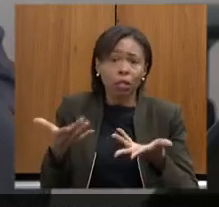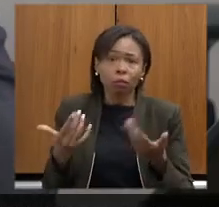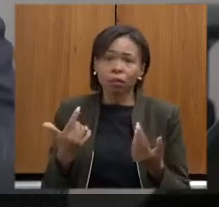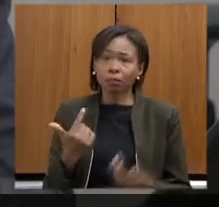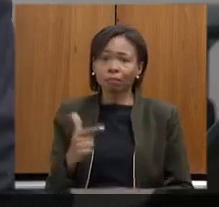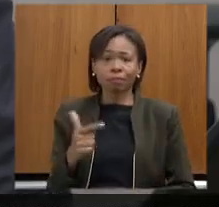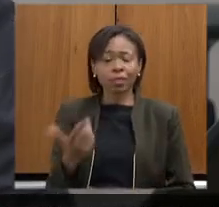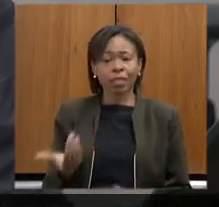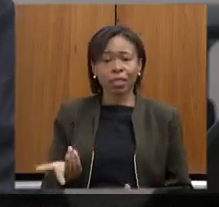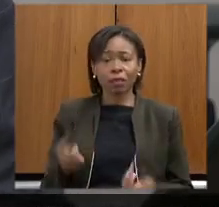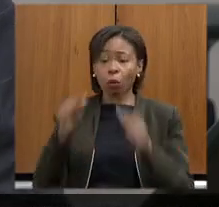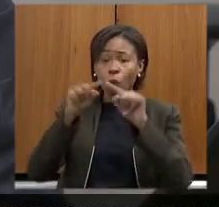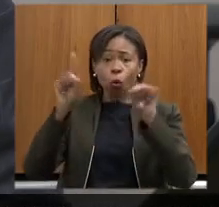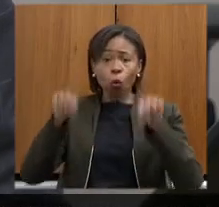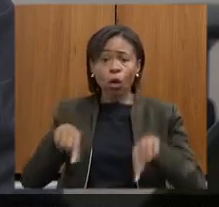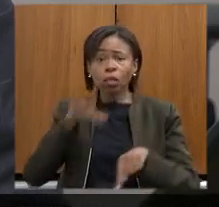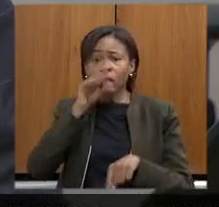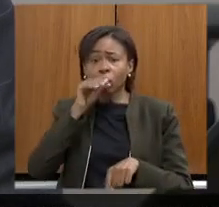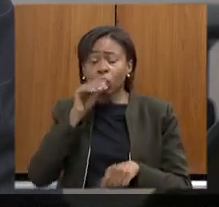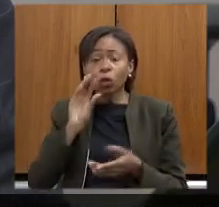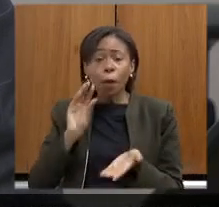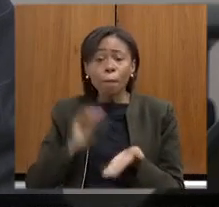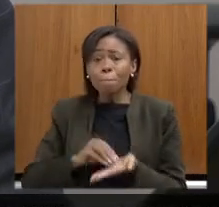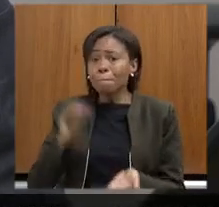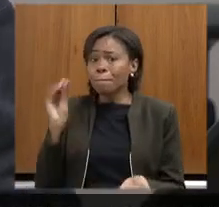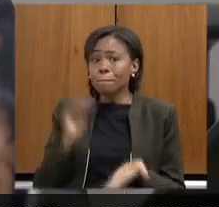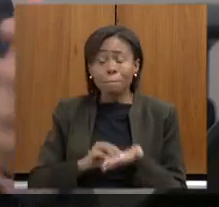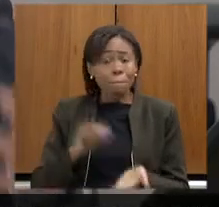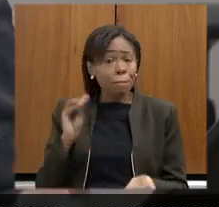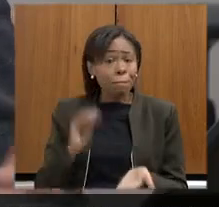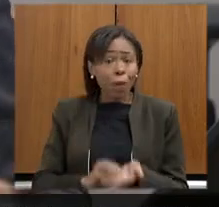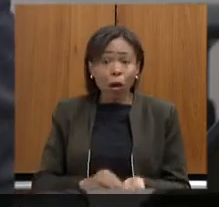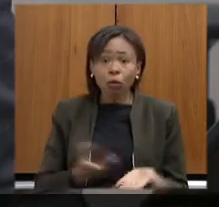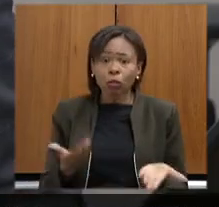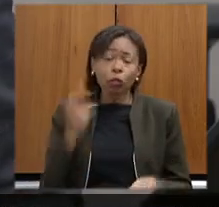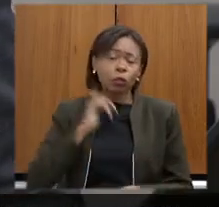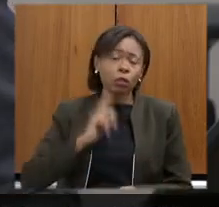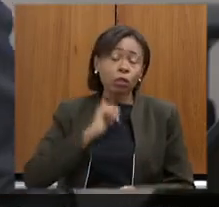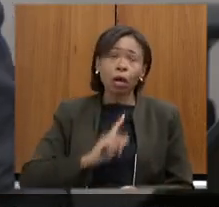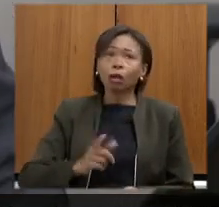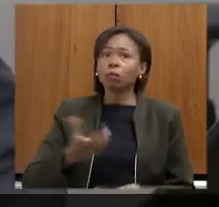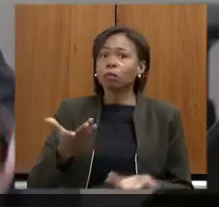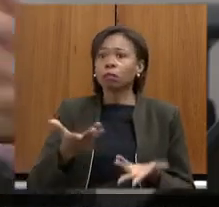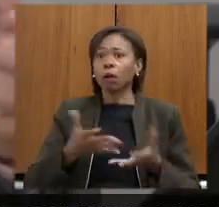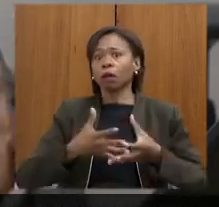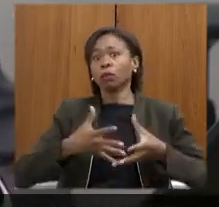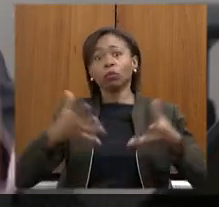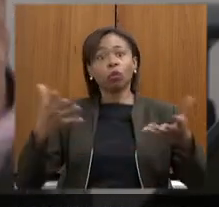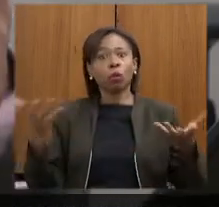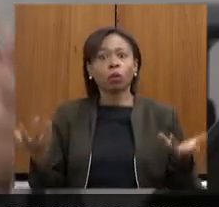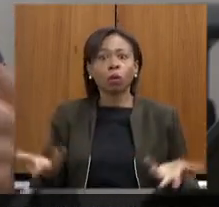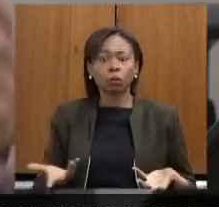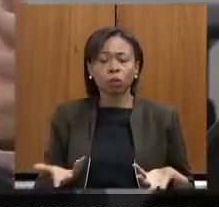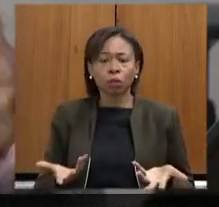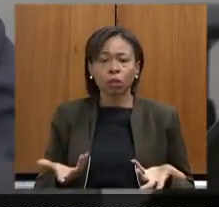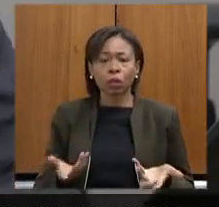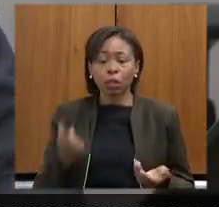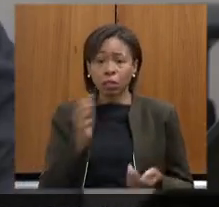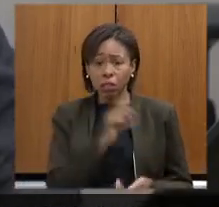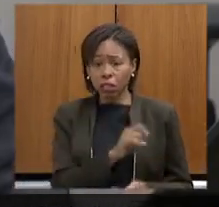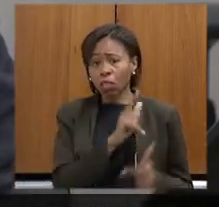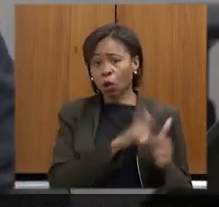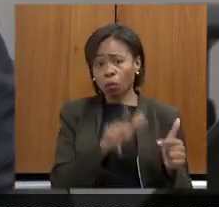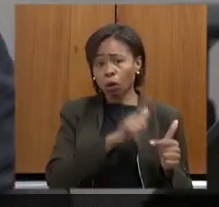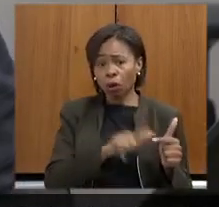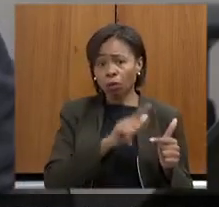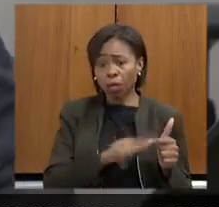quadro deficitário para poder cobrir um estado deste tamanho e aí quando tem um problema são os servidores que são